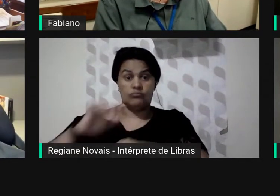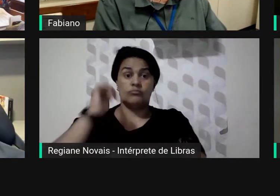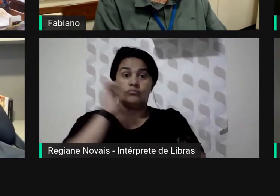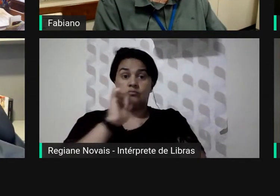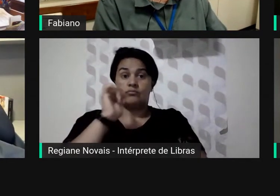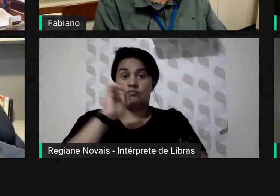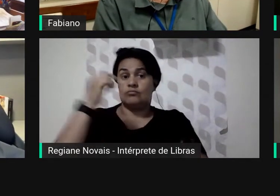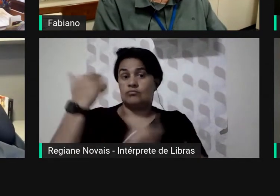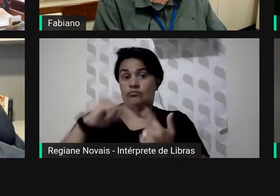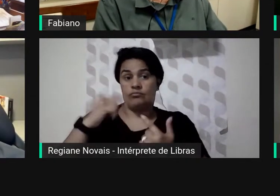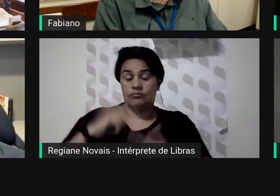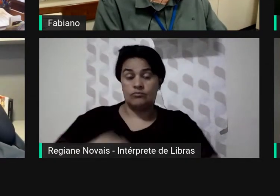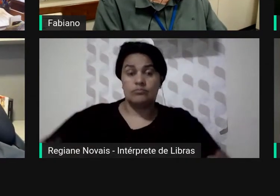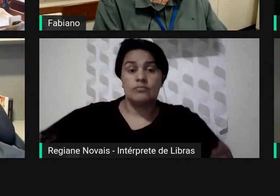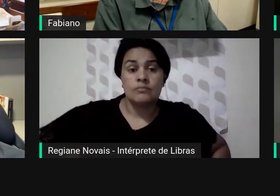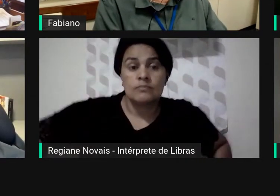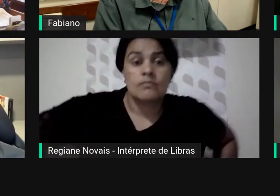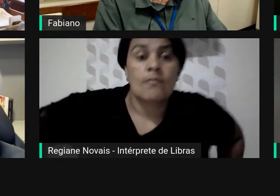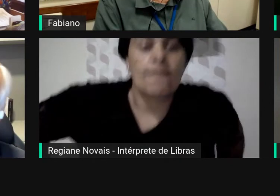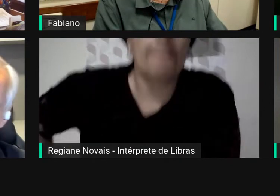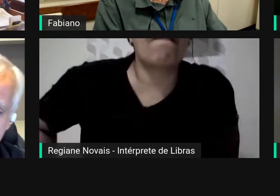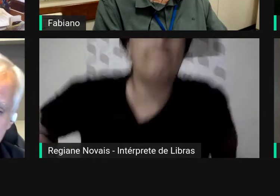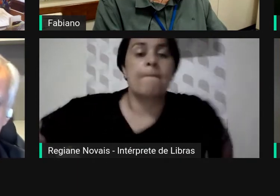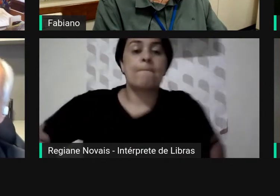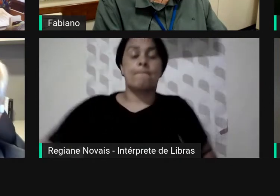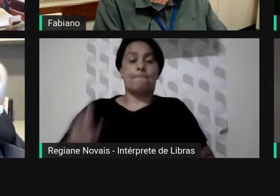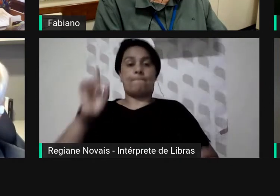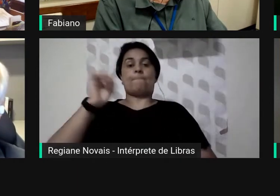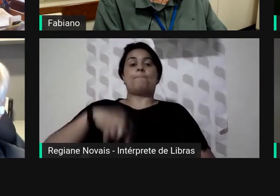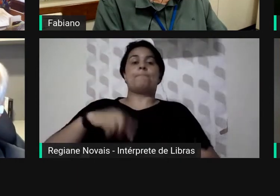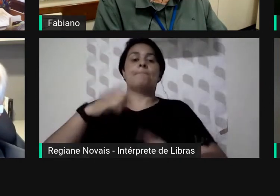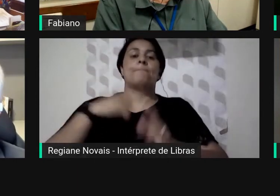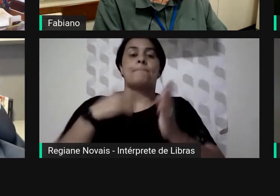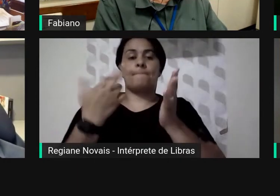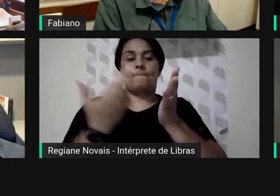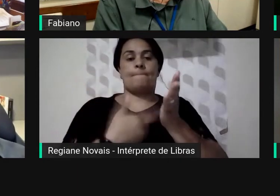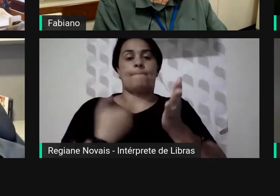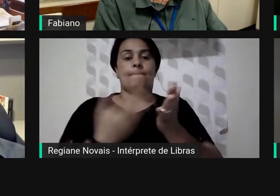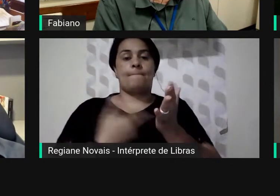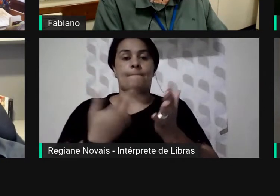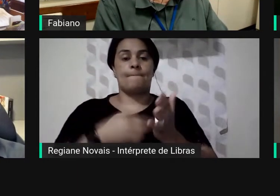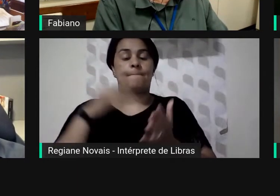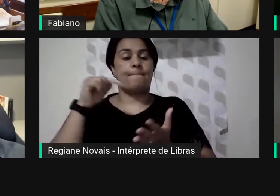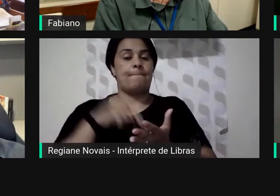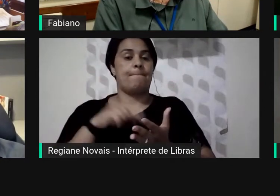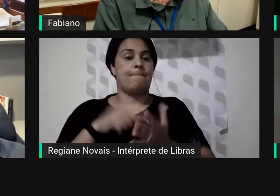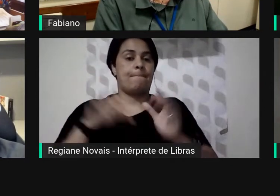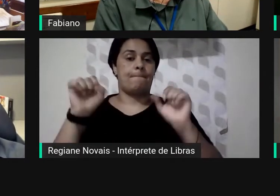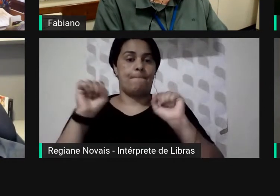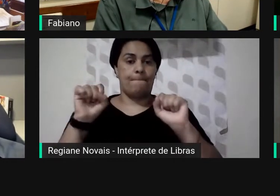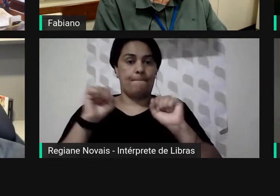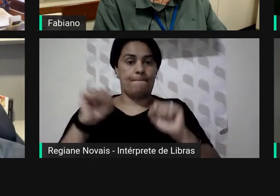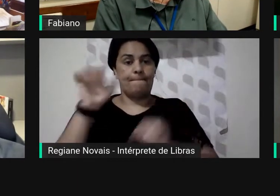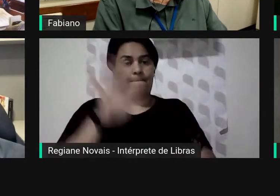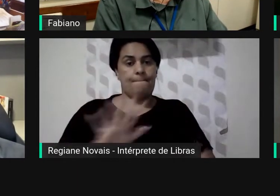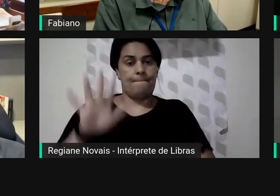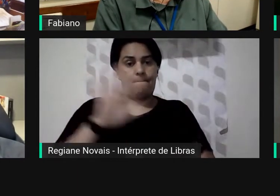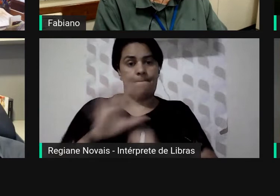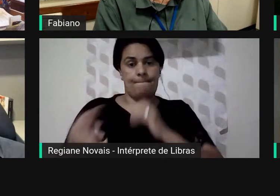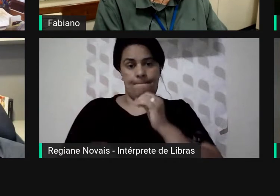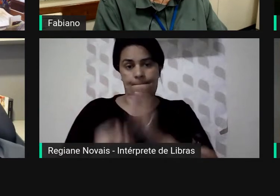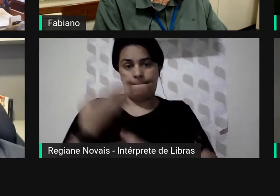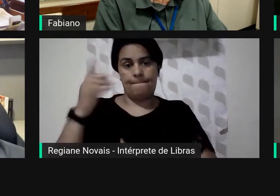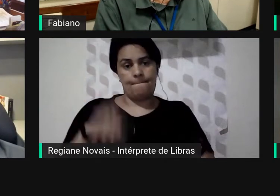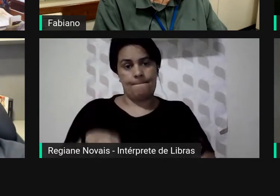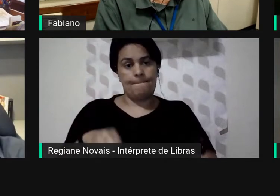isso era assunto do clube militar que está nessa revista da Defesa Nacional que foi criada por um grupo chamado Jovens Turcos